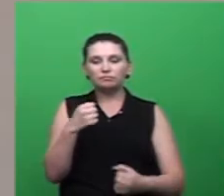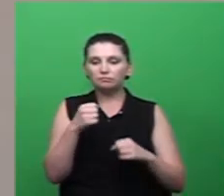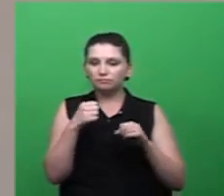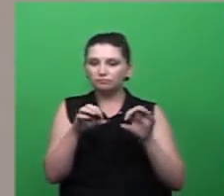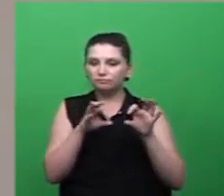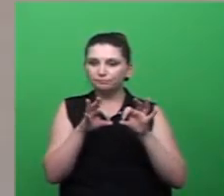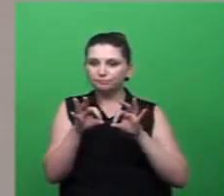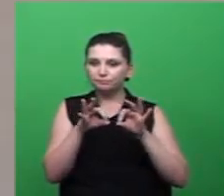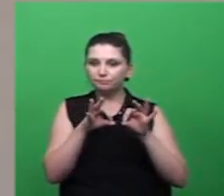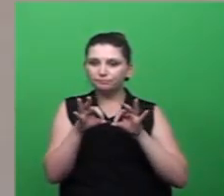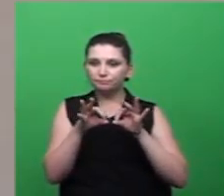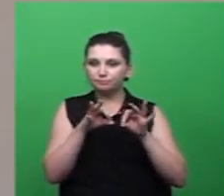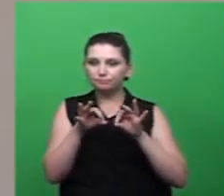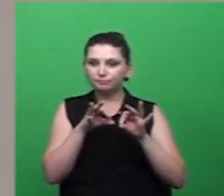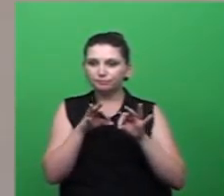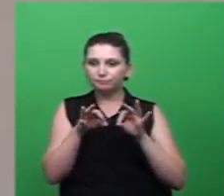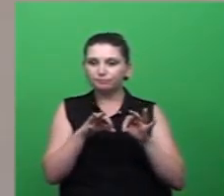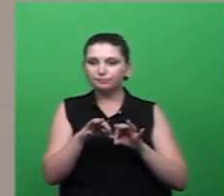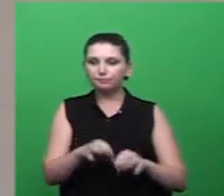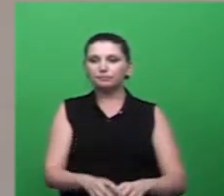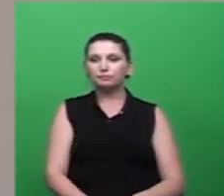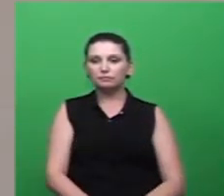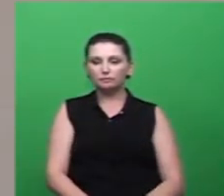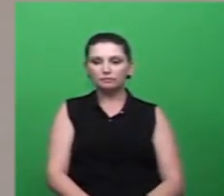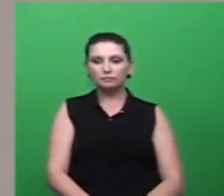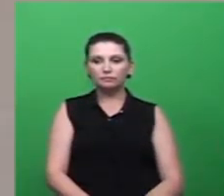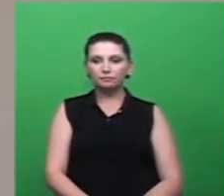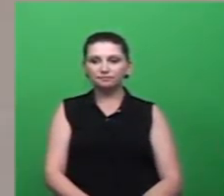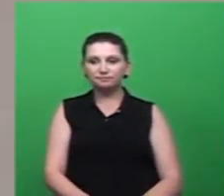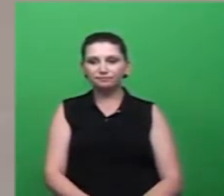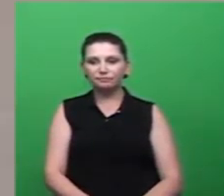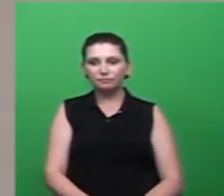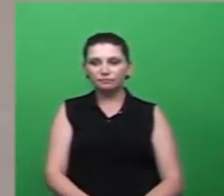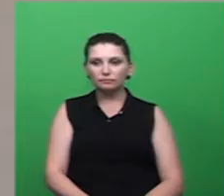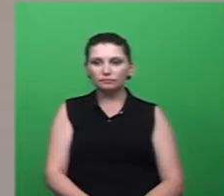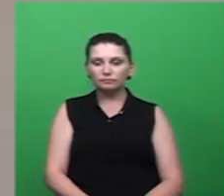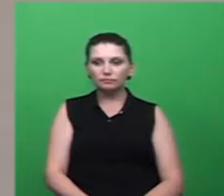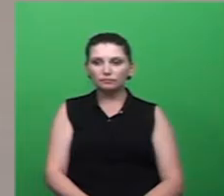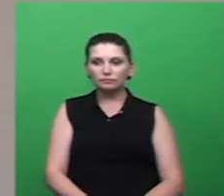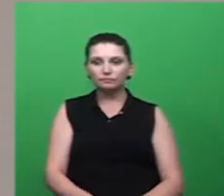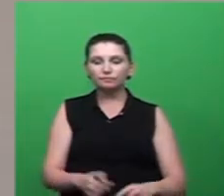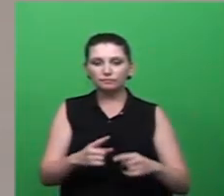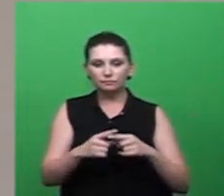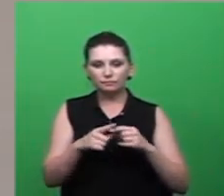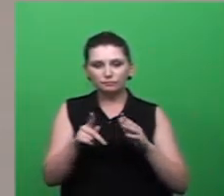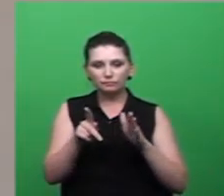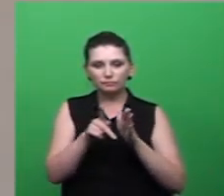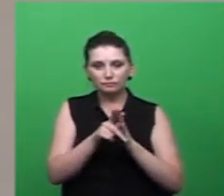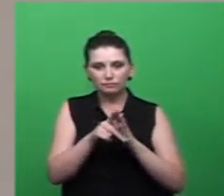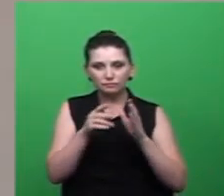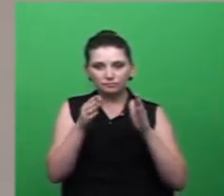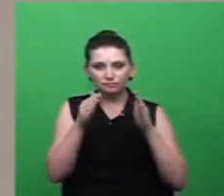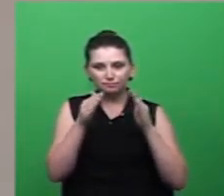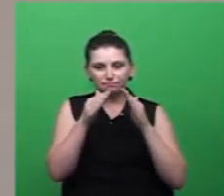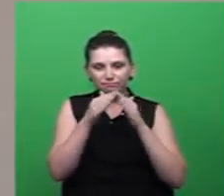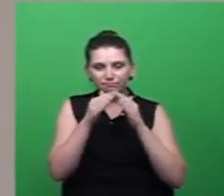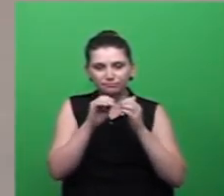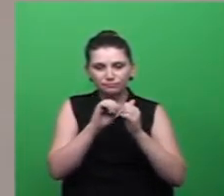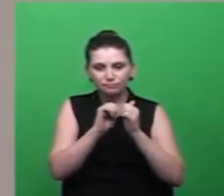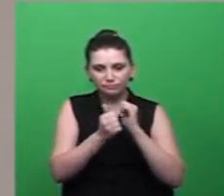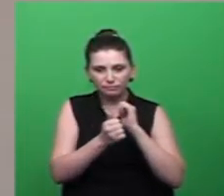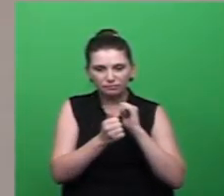necessário uma revitalização em todo o colégio, até no próprio ginásio de esporte. Caixa d'água com